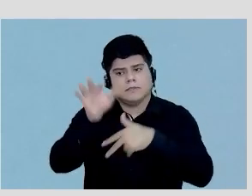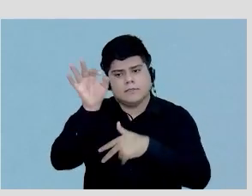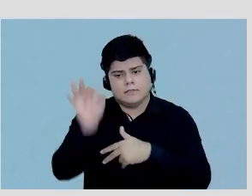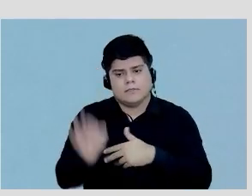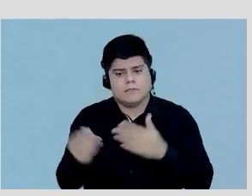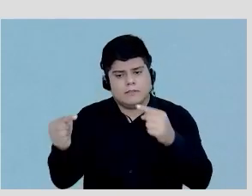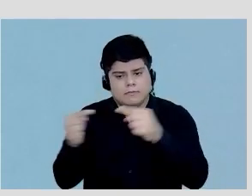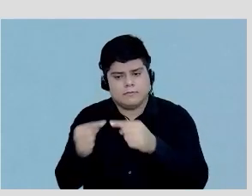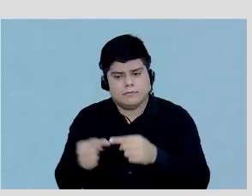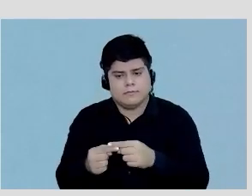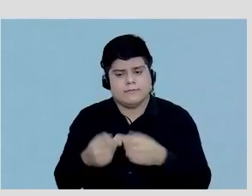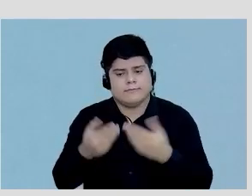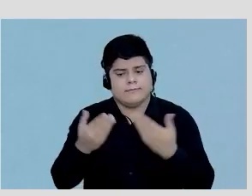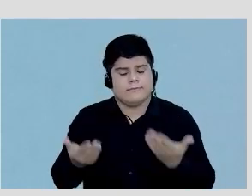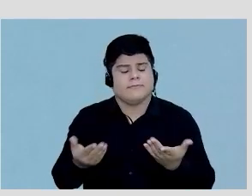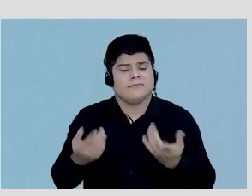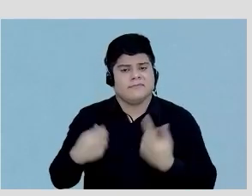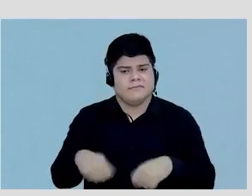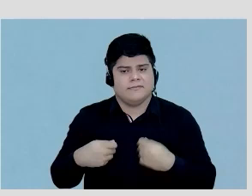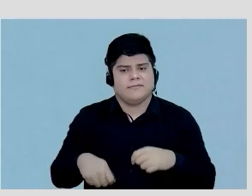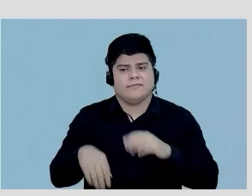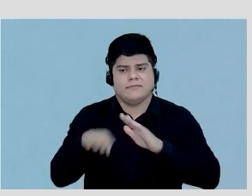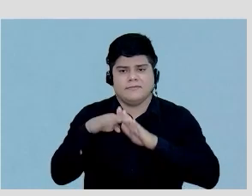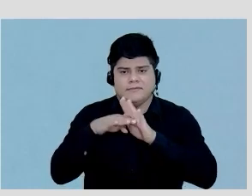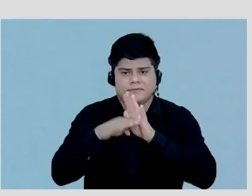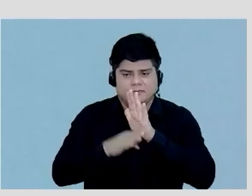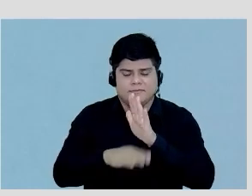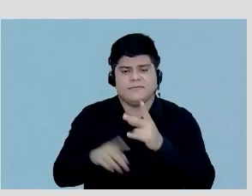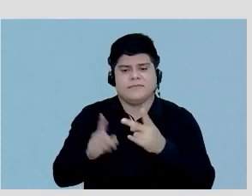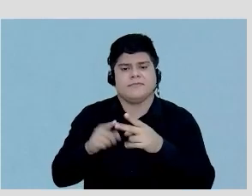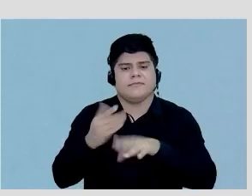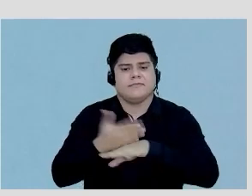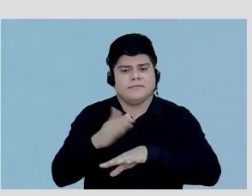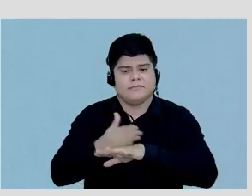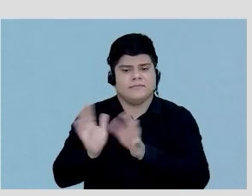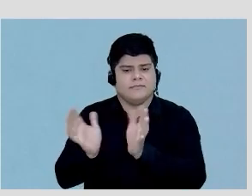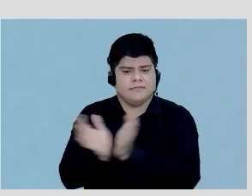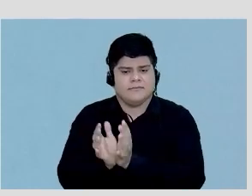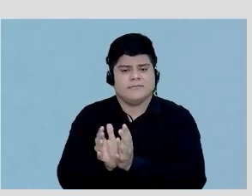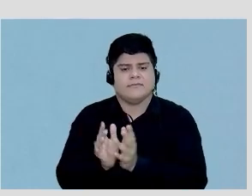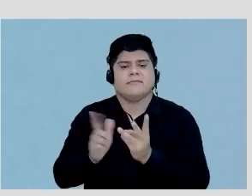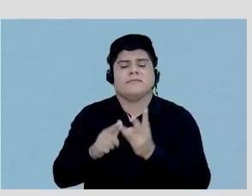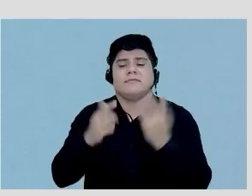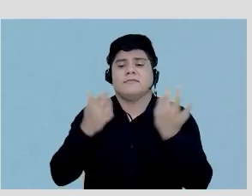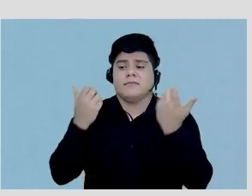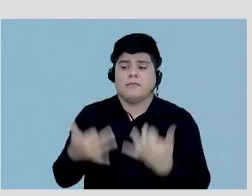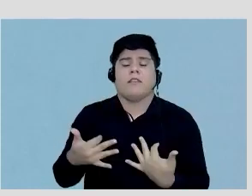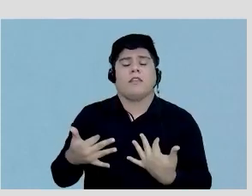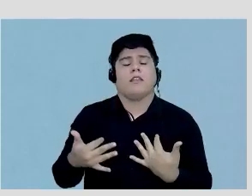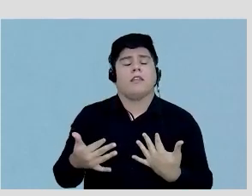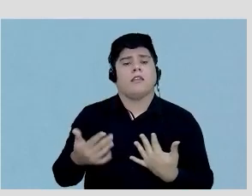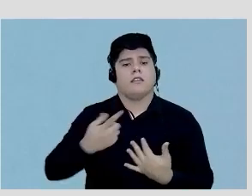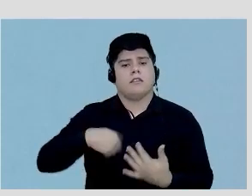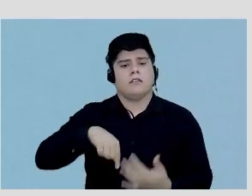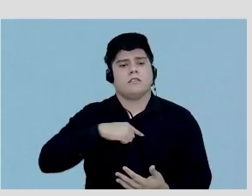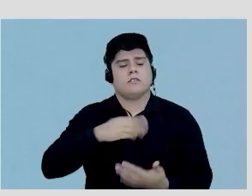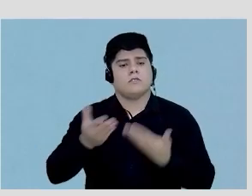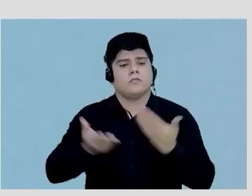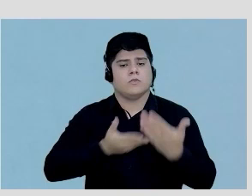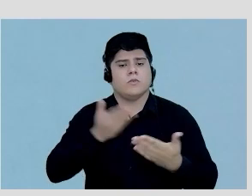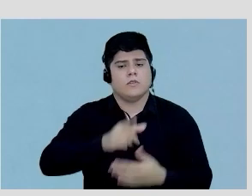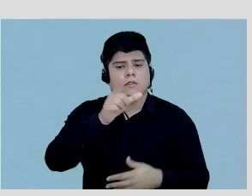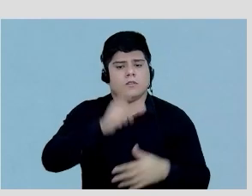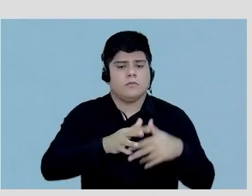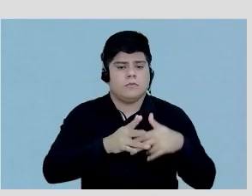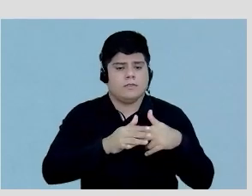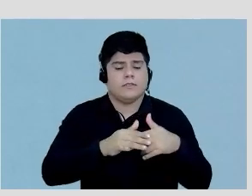então a necessidade de protocolos de treinar as equipes de explicar que a gente cuida do paciente